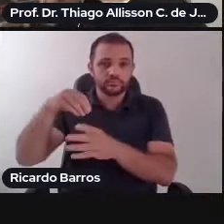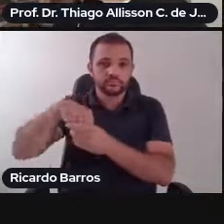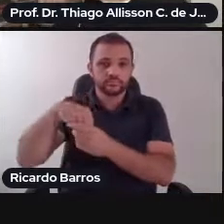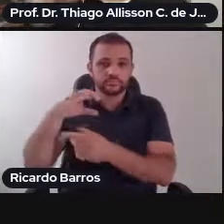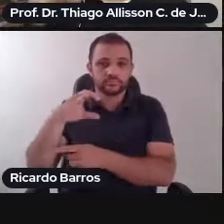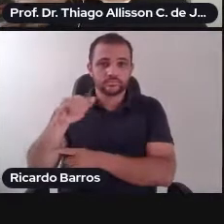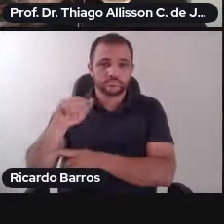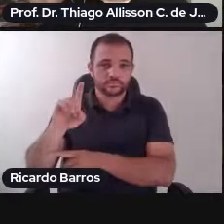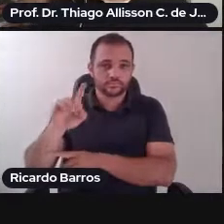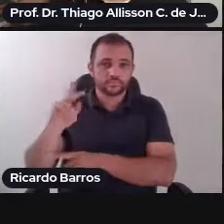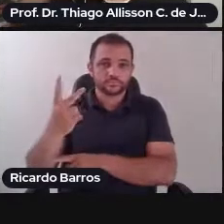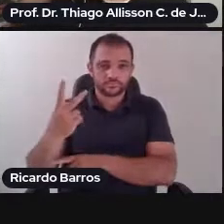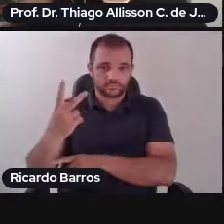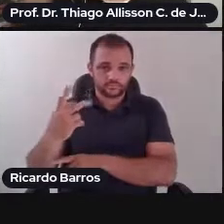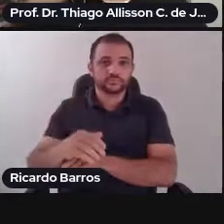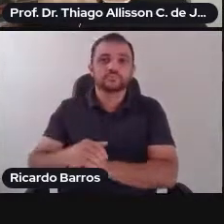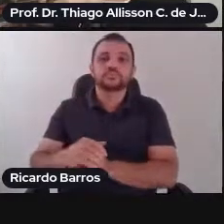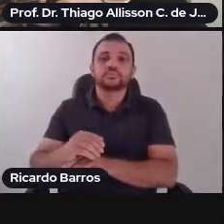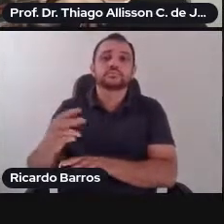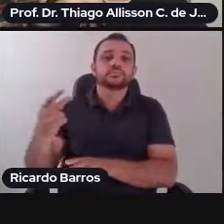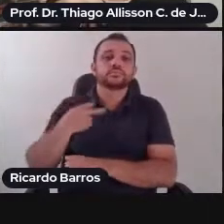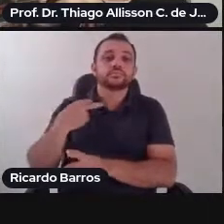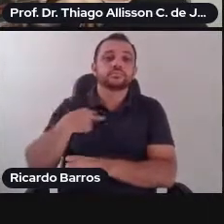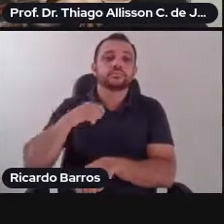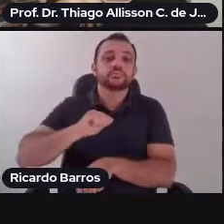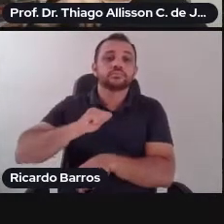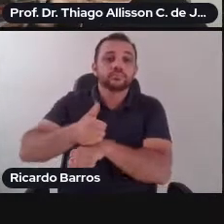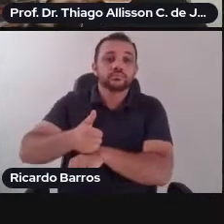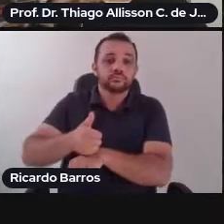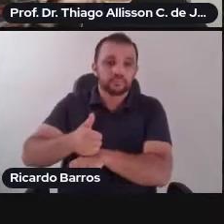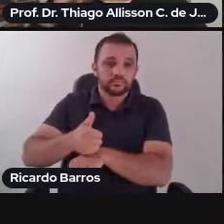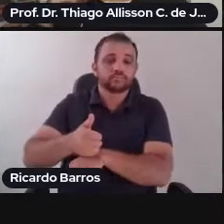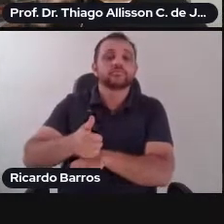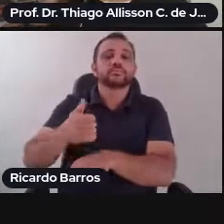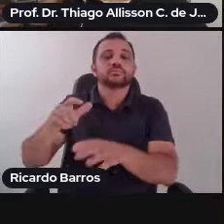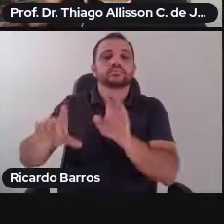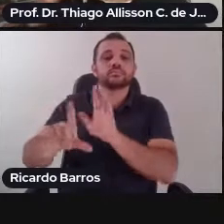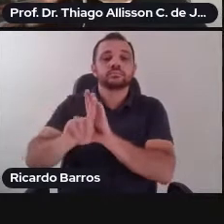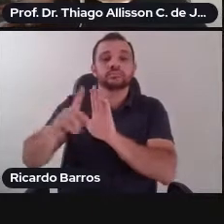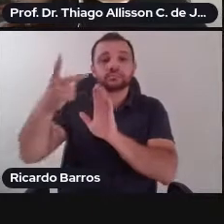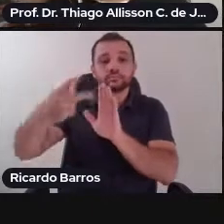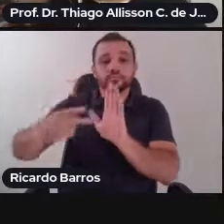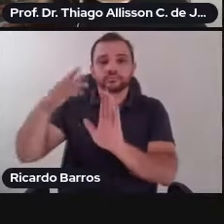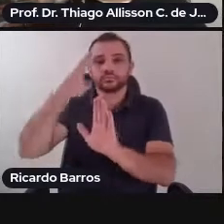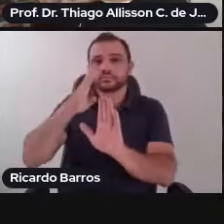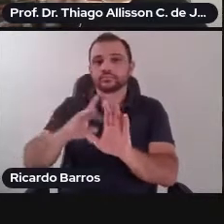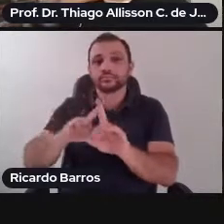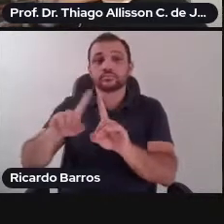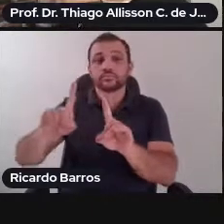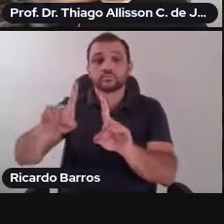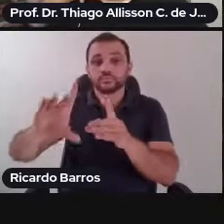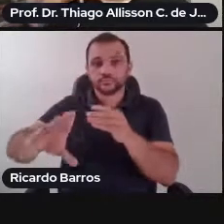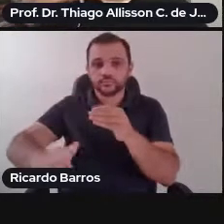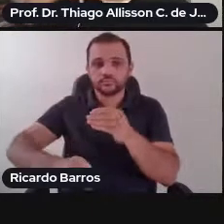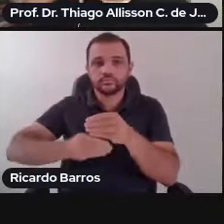pode, portanto, substituir as jurisdições nacionais, mas deve, portanto, complementar,